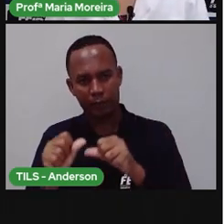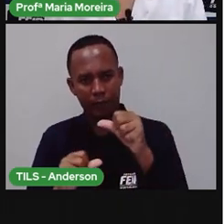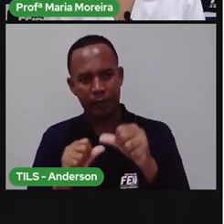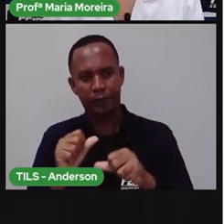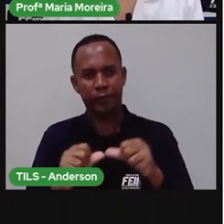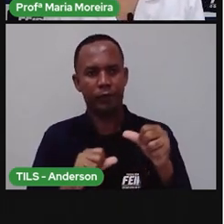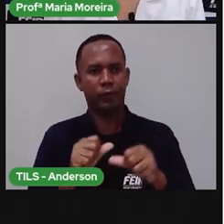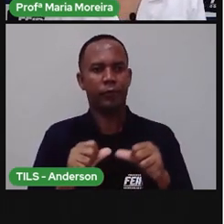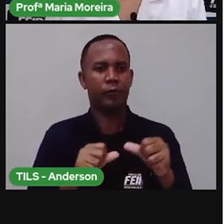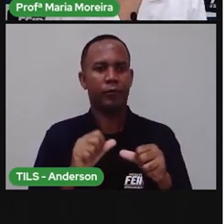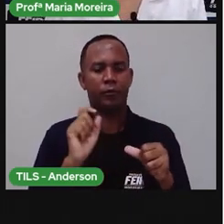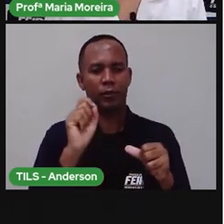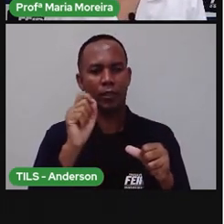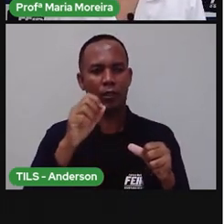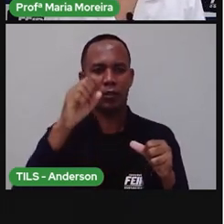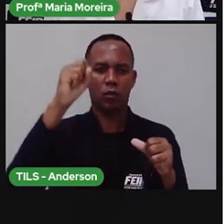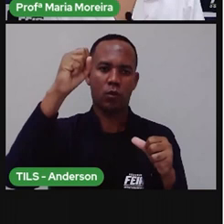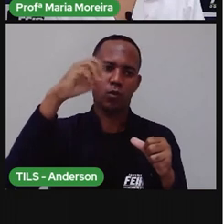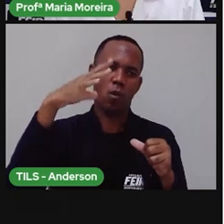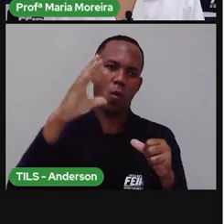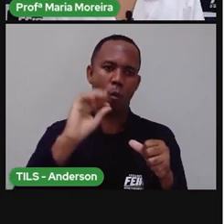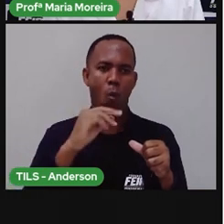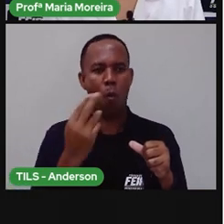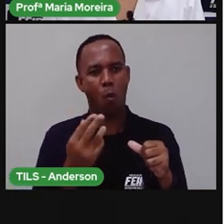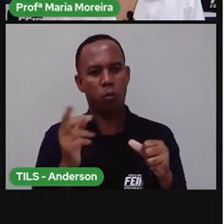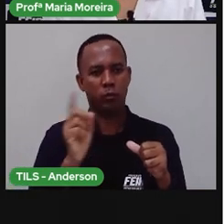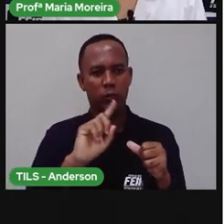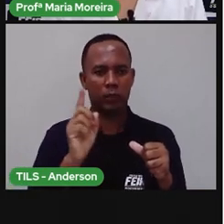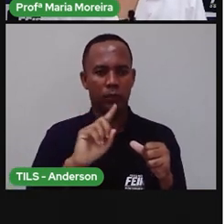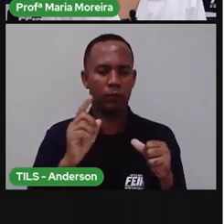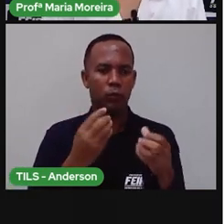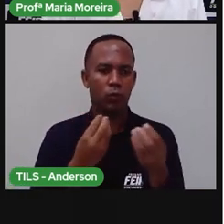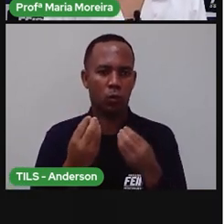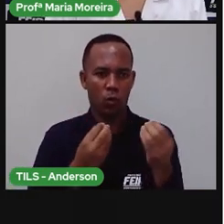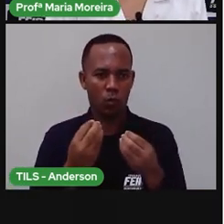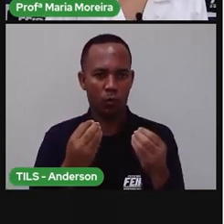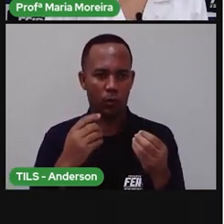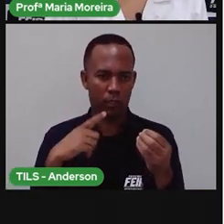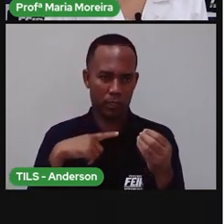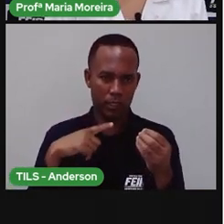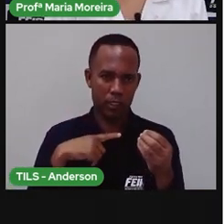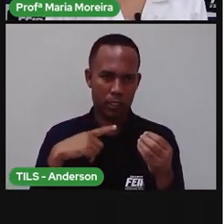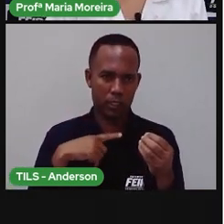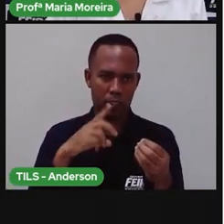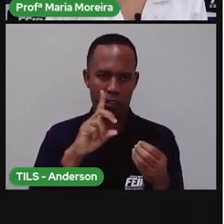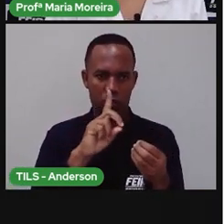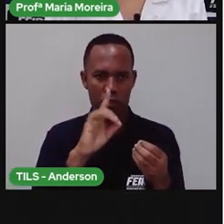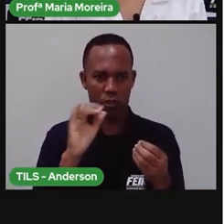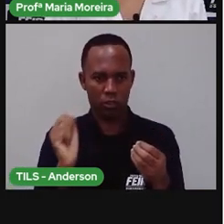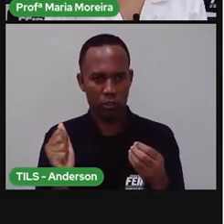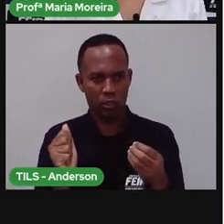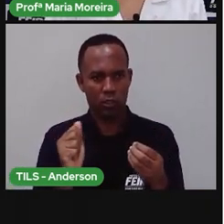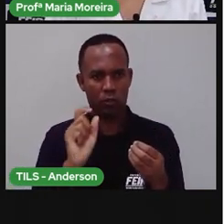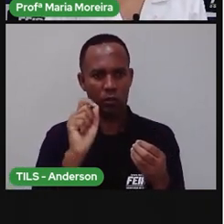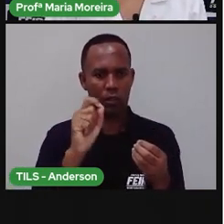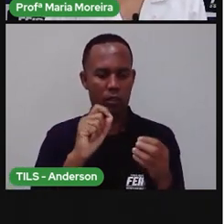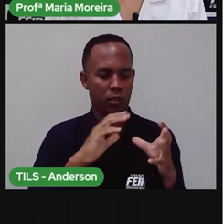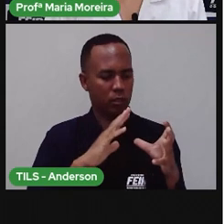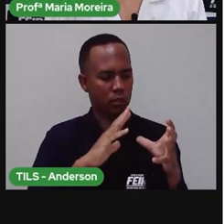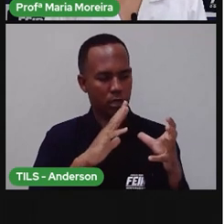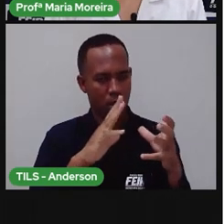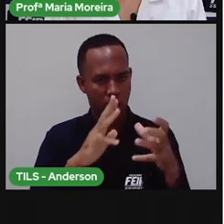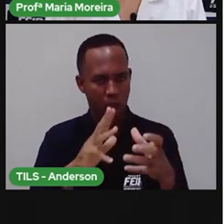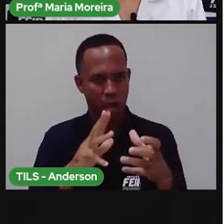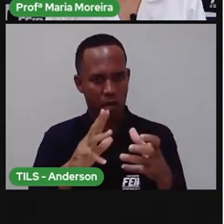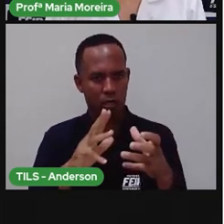de insolação direita nas regiões do planeta. Então vai ter o dia que vai estar, ó, a parte da Terra que vai estar iluminada, que